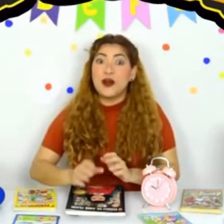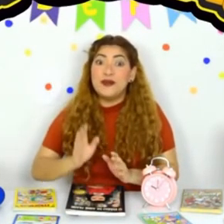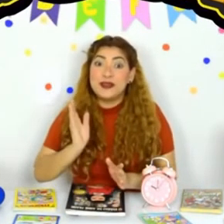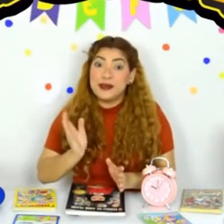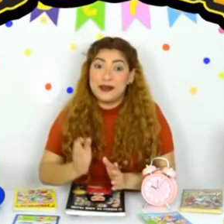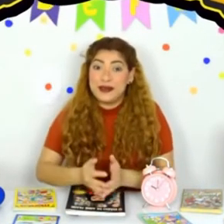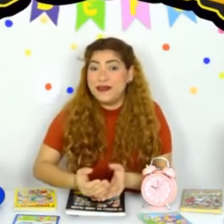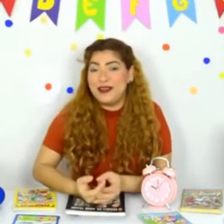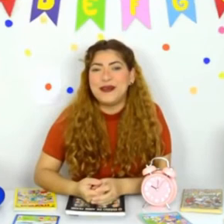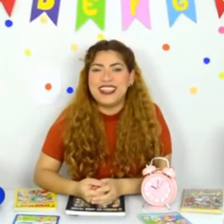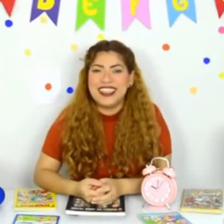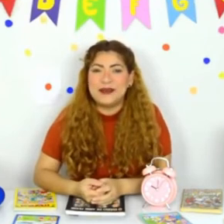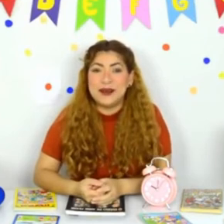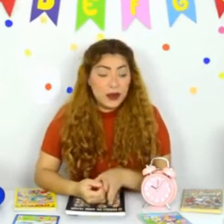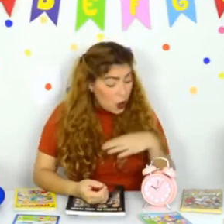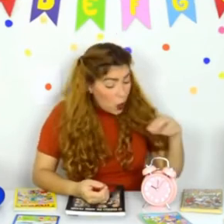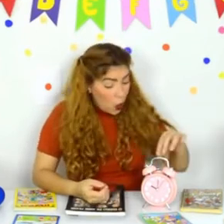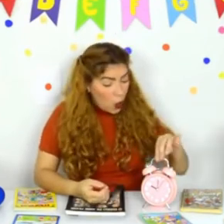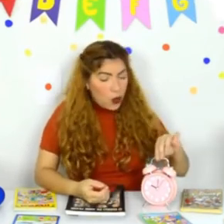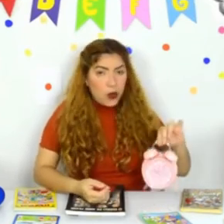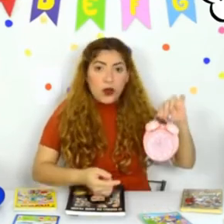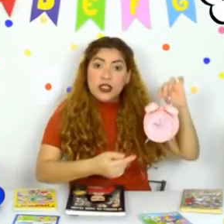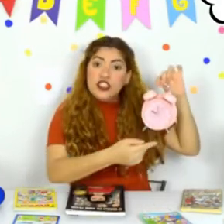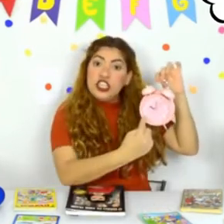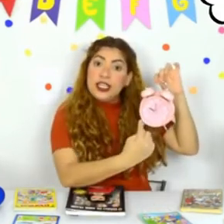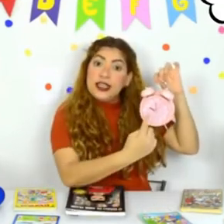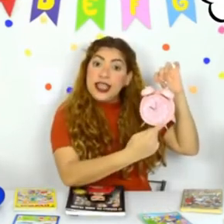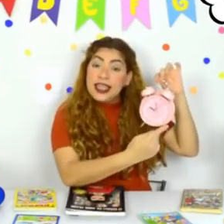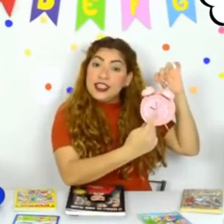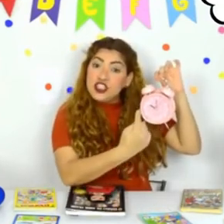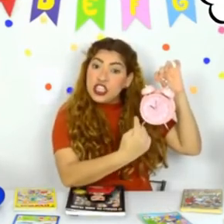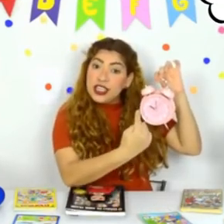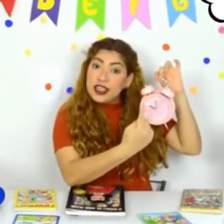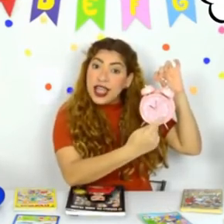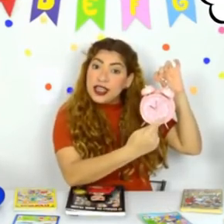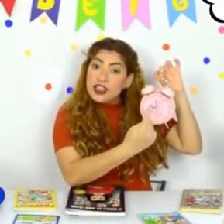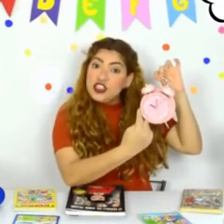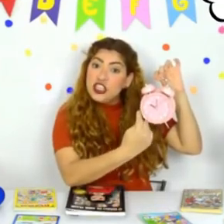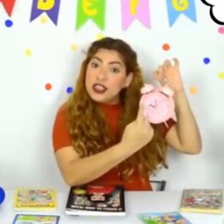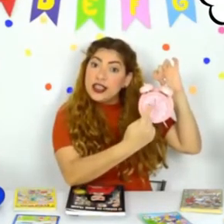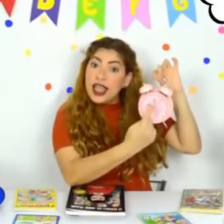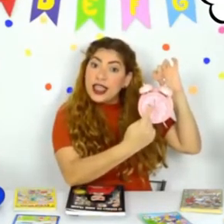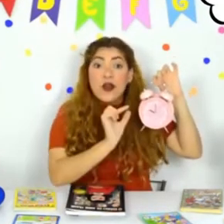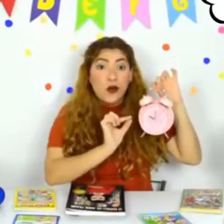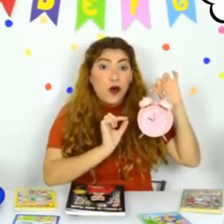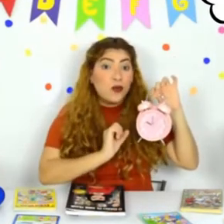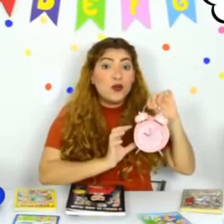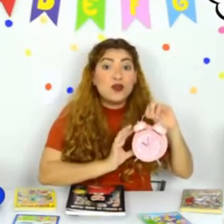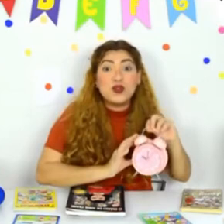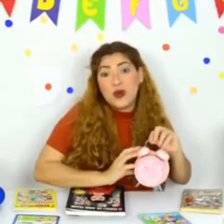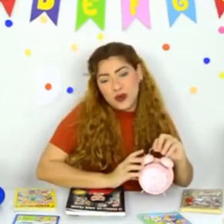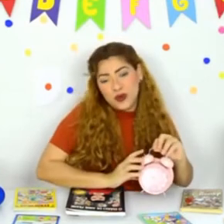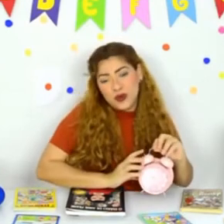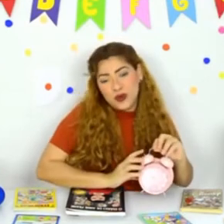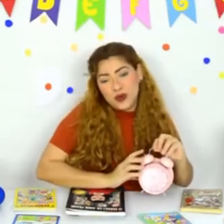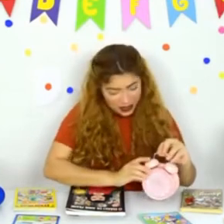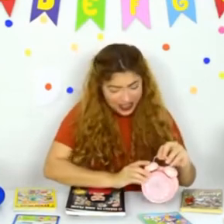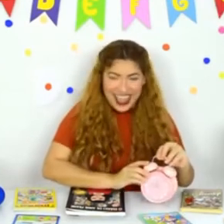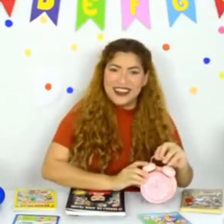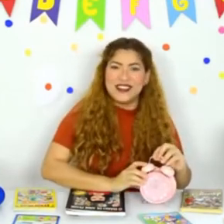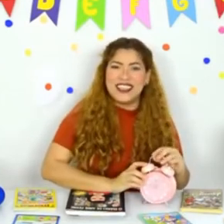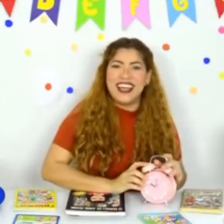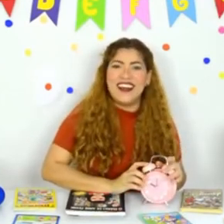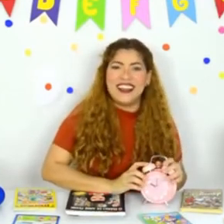como o som do trovão, por exemplo. Ou tic tac, tic tac, tic tac, como o som do